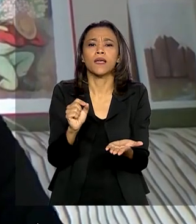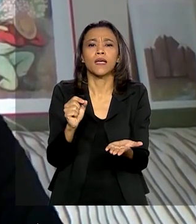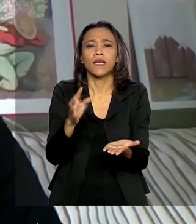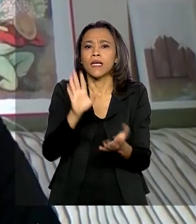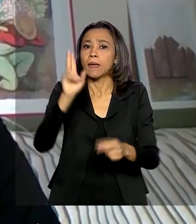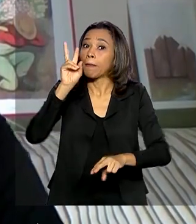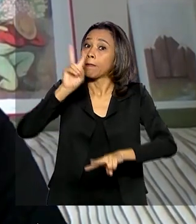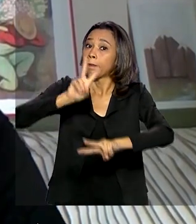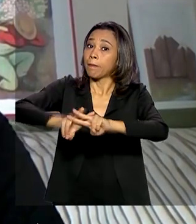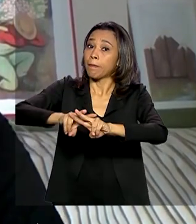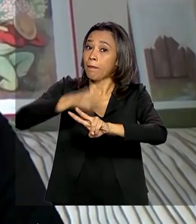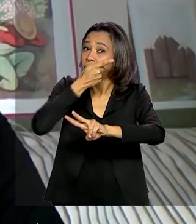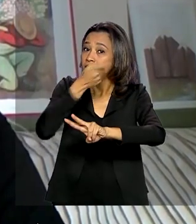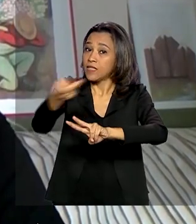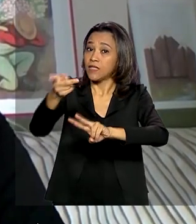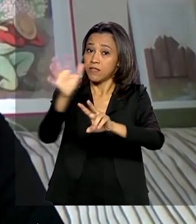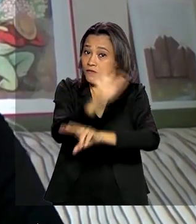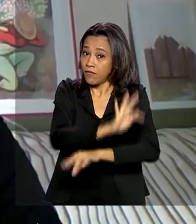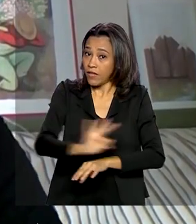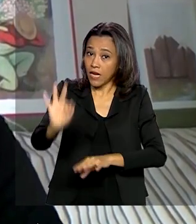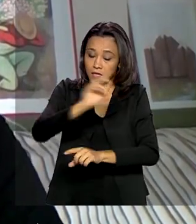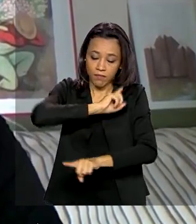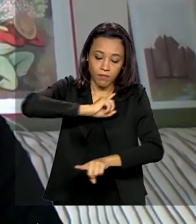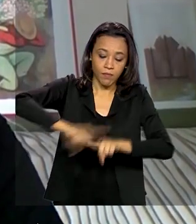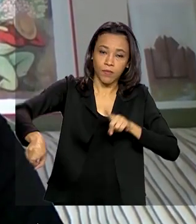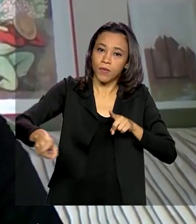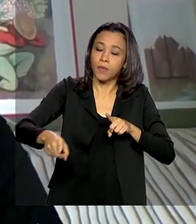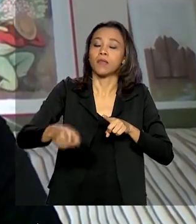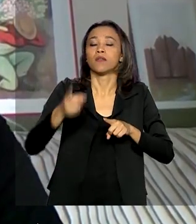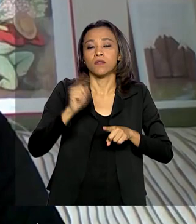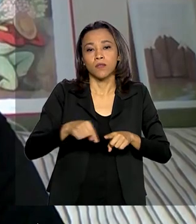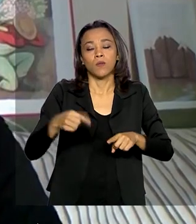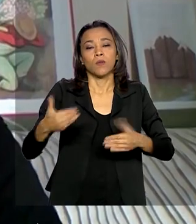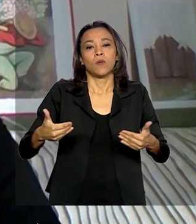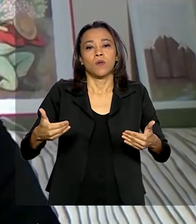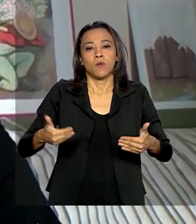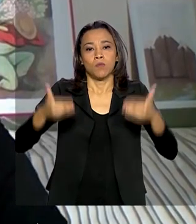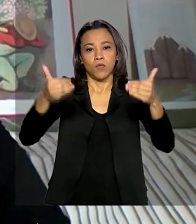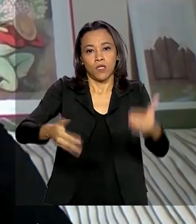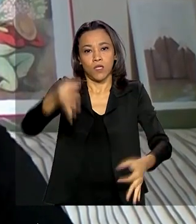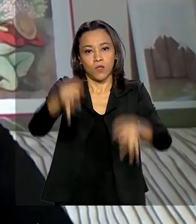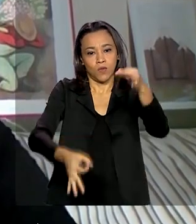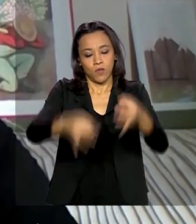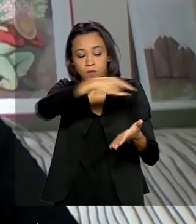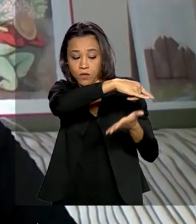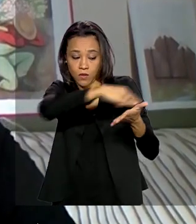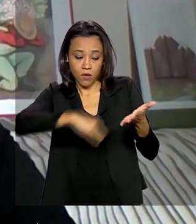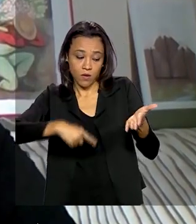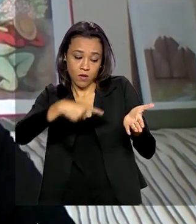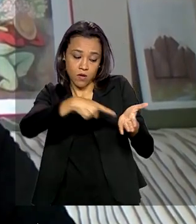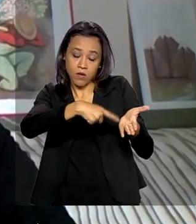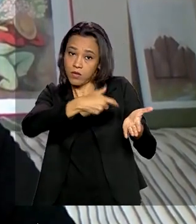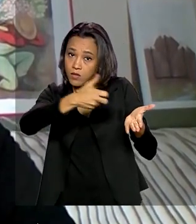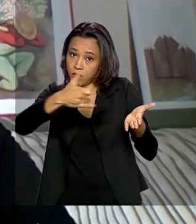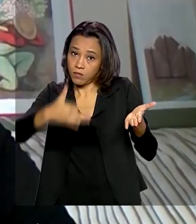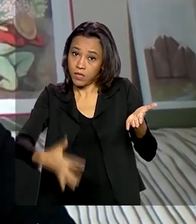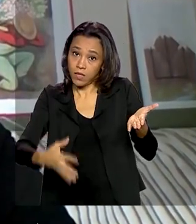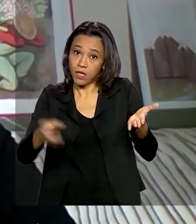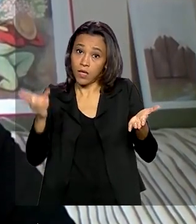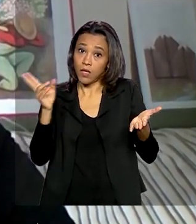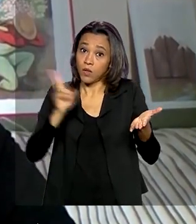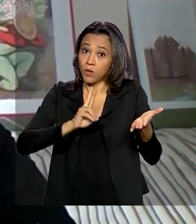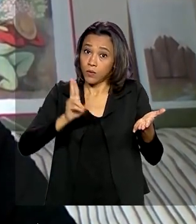visitas nos presídios federais. A portaria do Ministério da Justiça atinge também atendimentos não